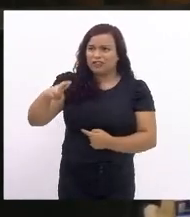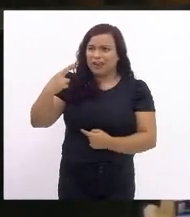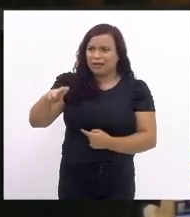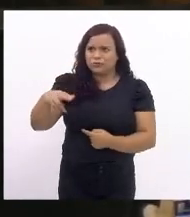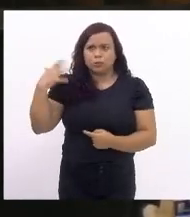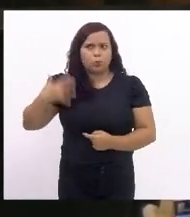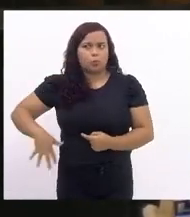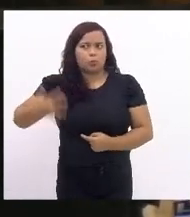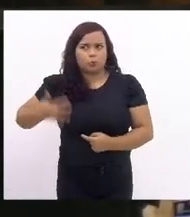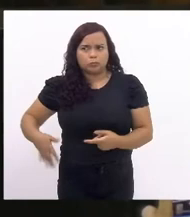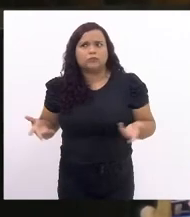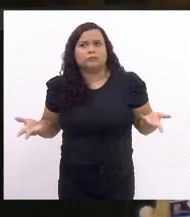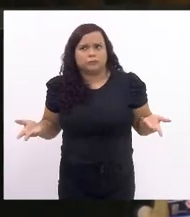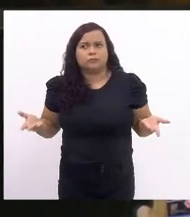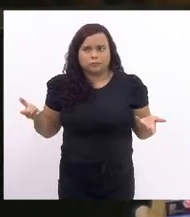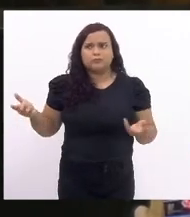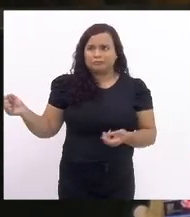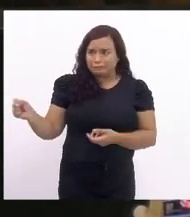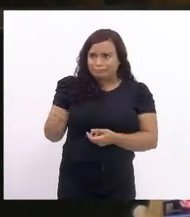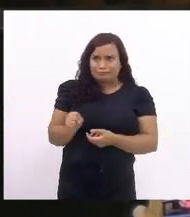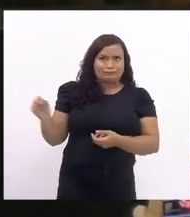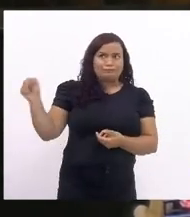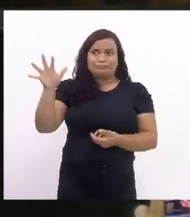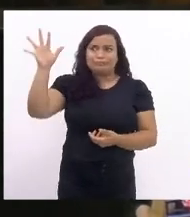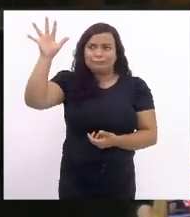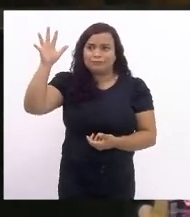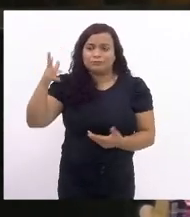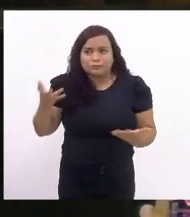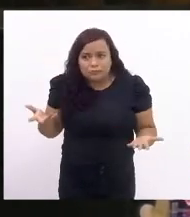convenhamos. É um valor significativo.